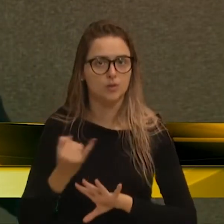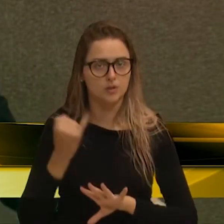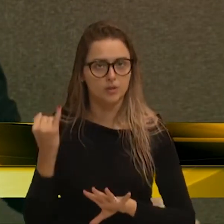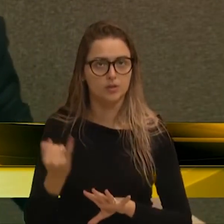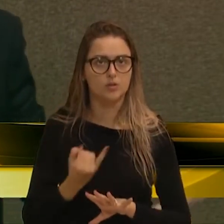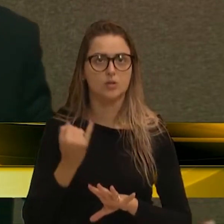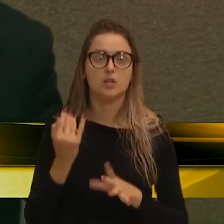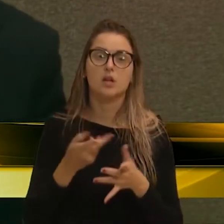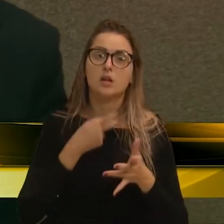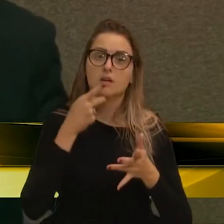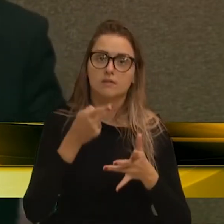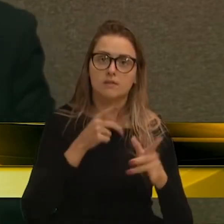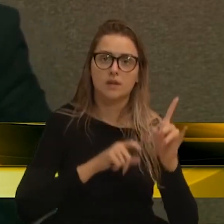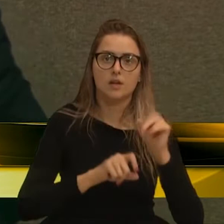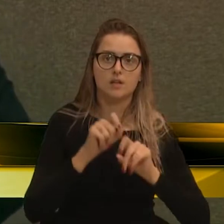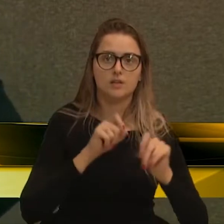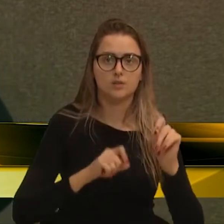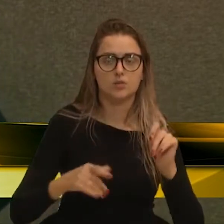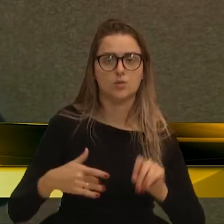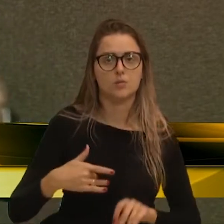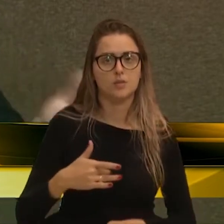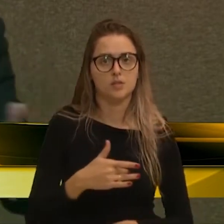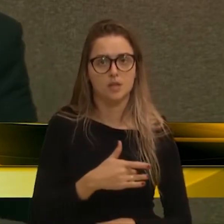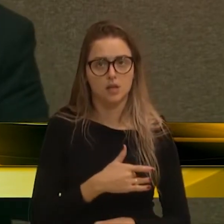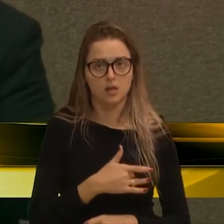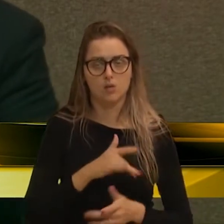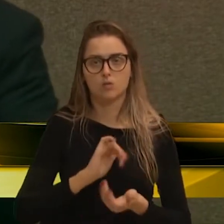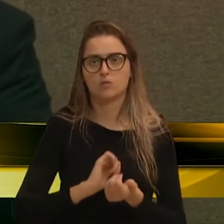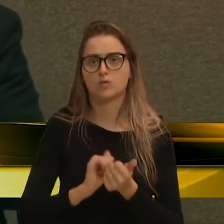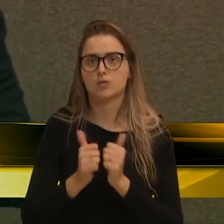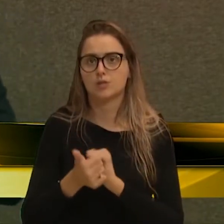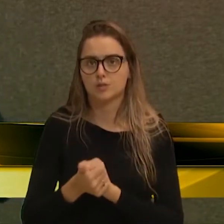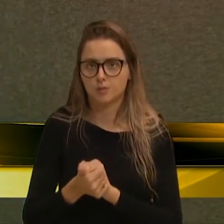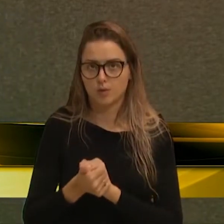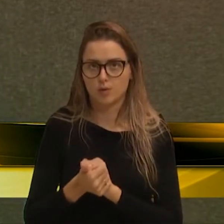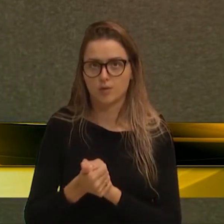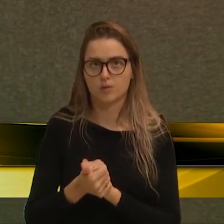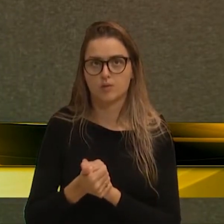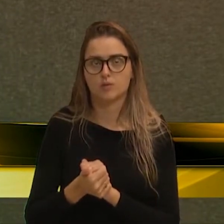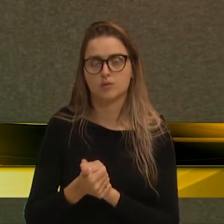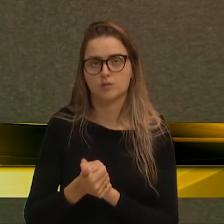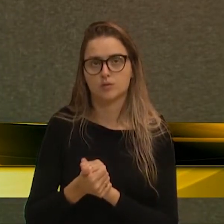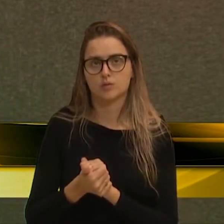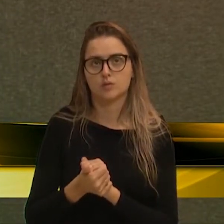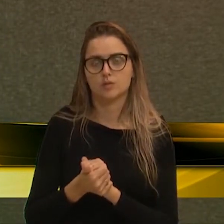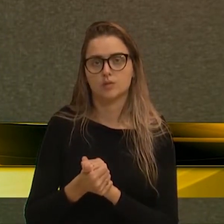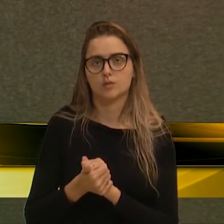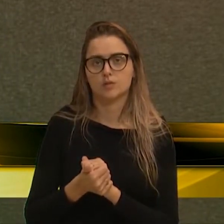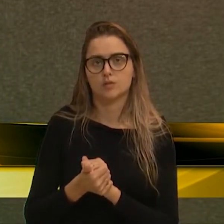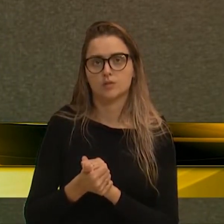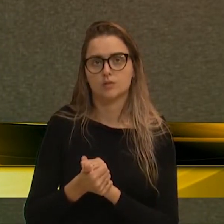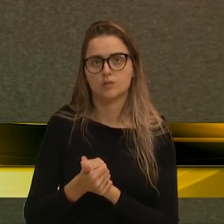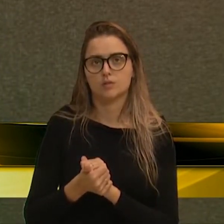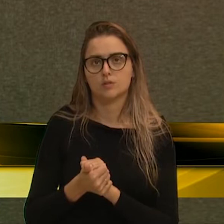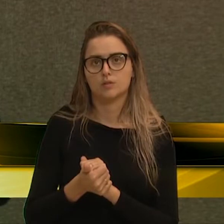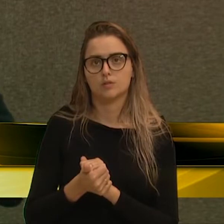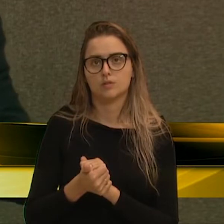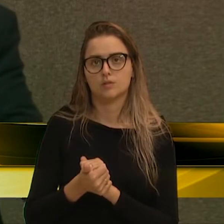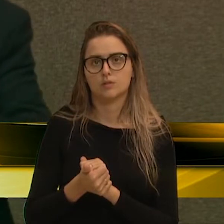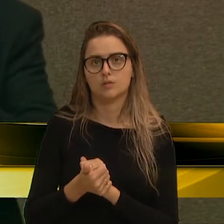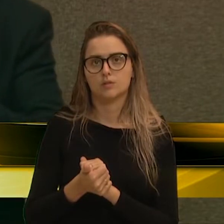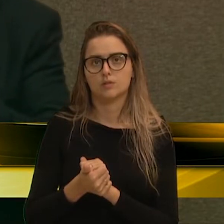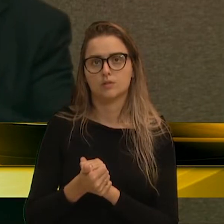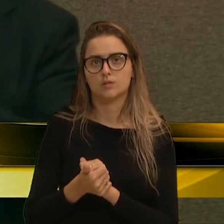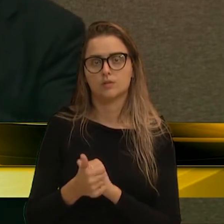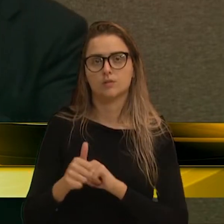diz respeito à saúde, o esporte, e também a questão